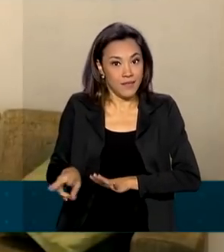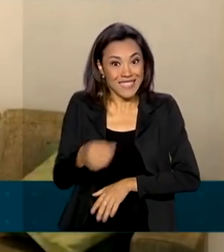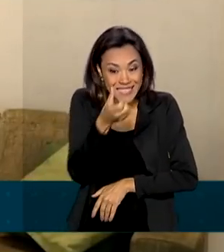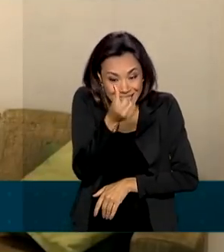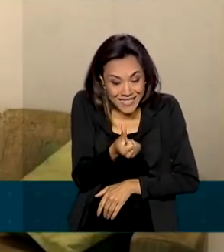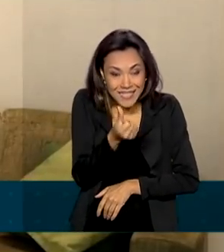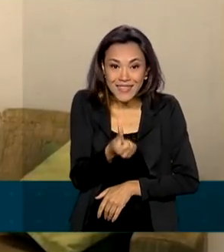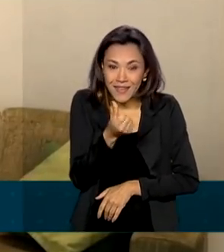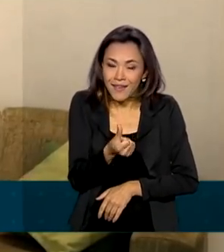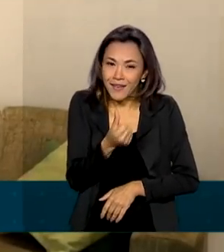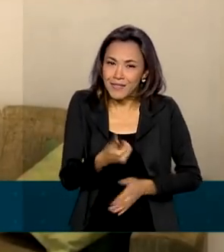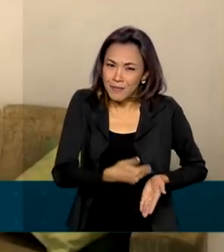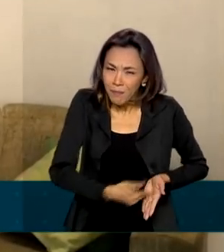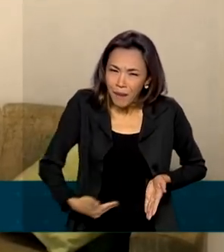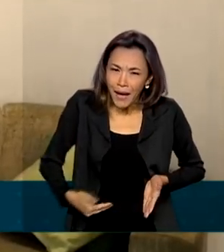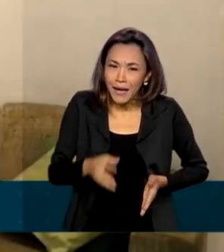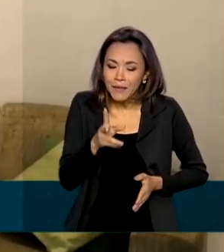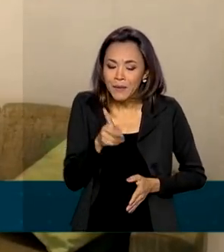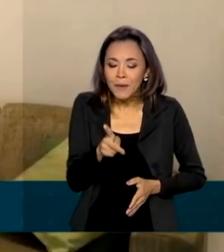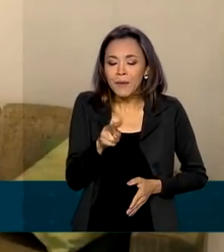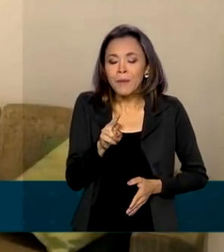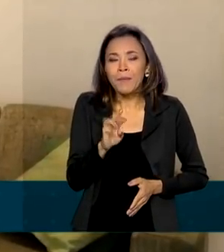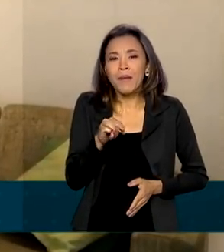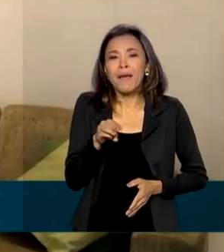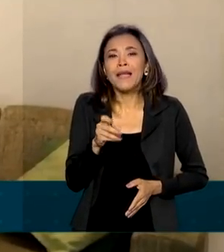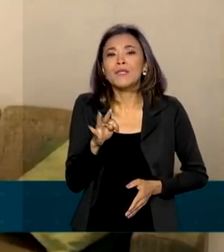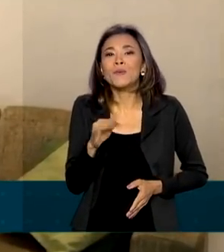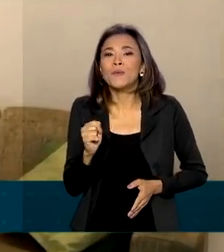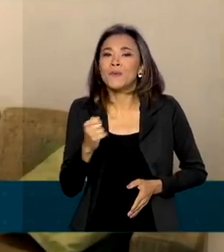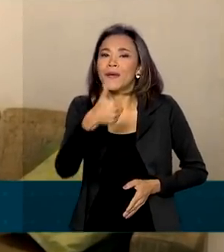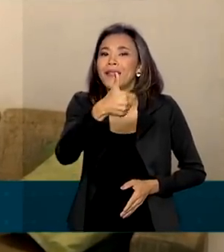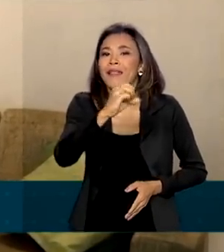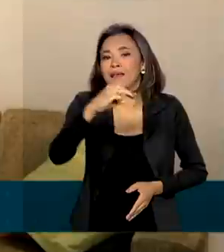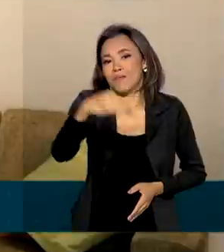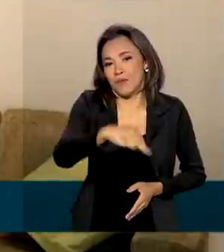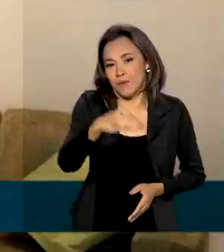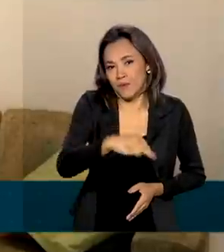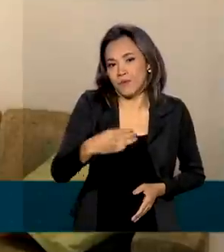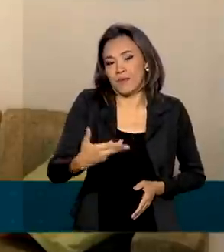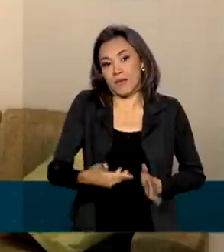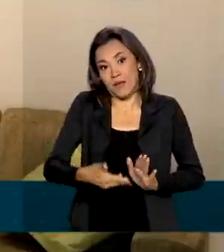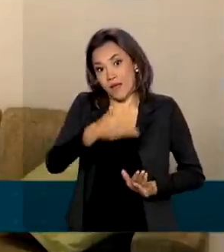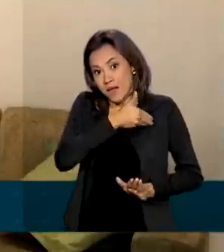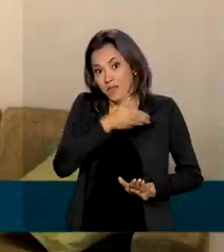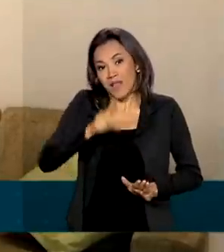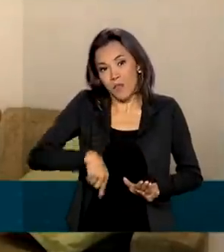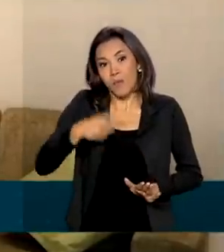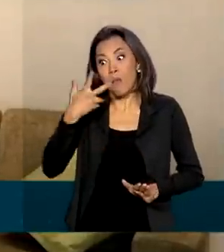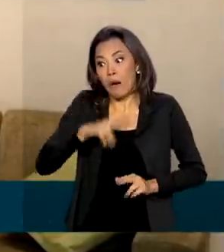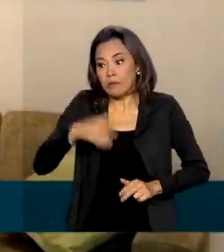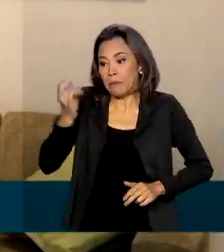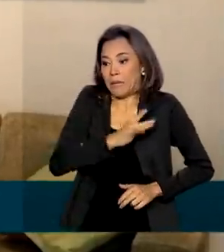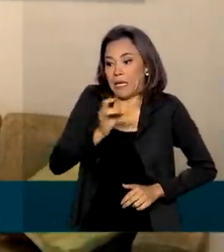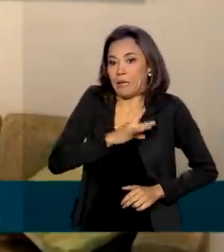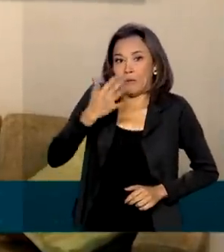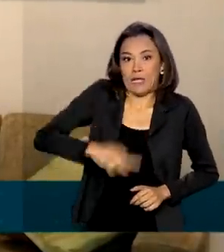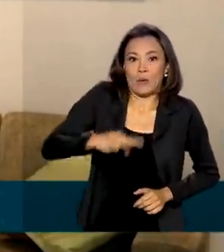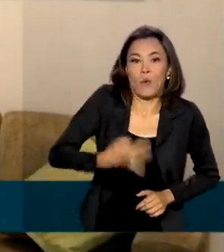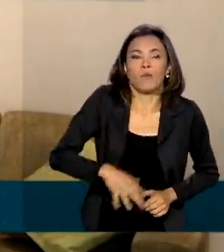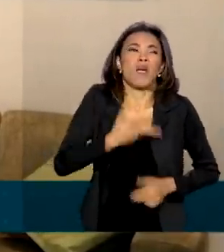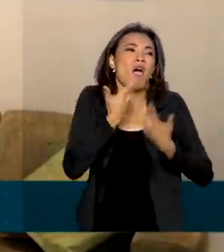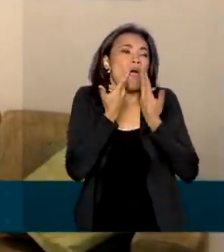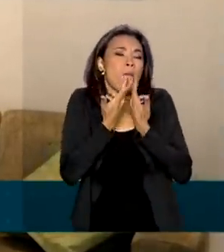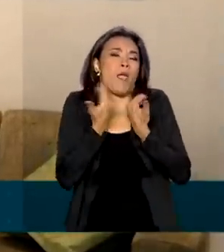partos prematuros a cada 10 minutos. E muitos deles ocorrem por medo da dor, comodidade